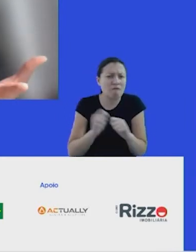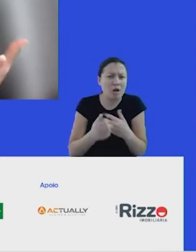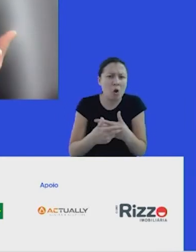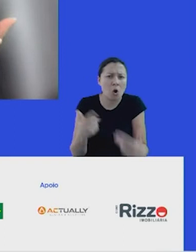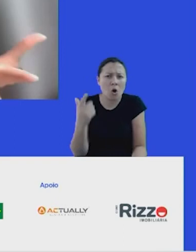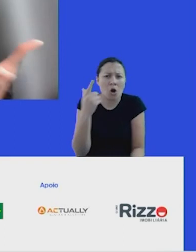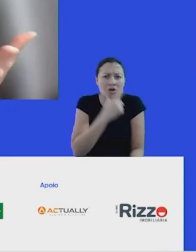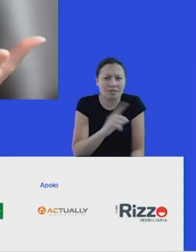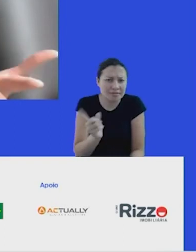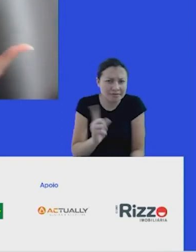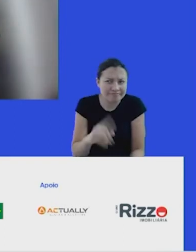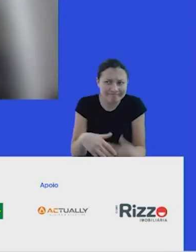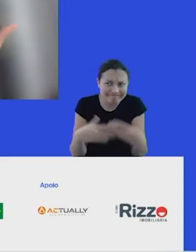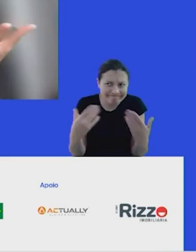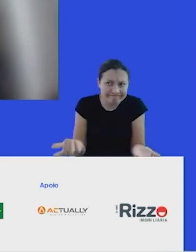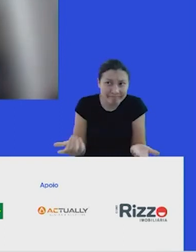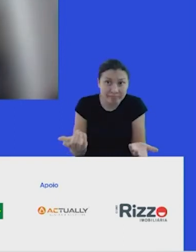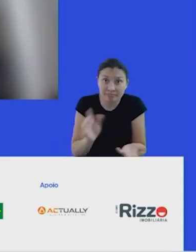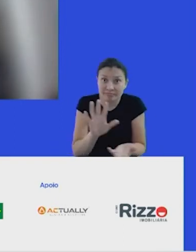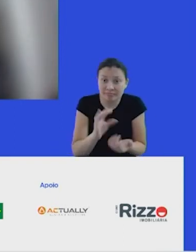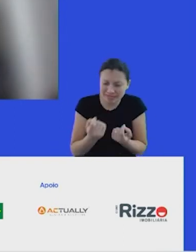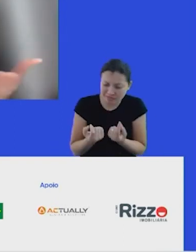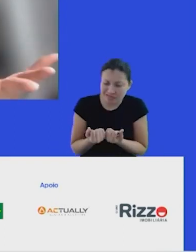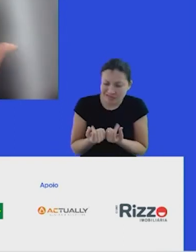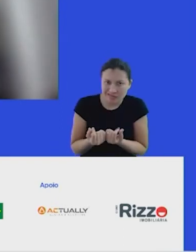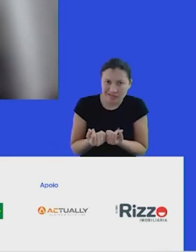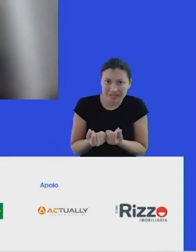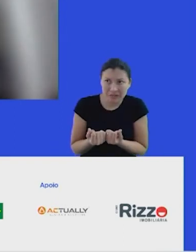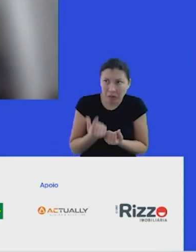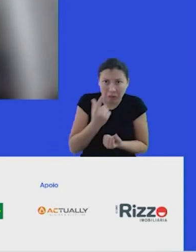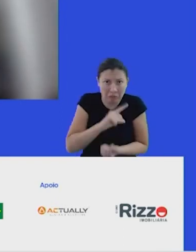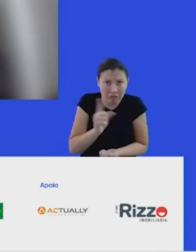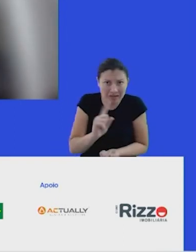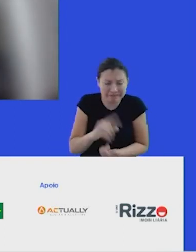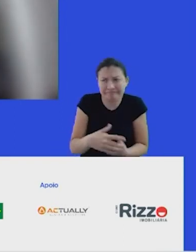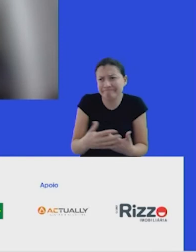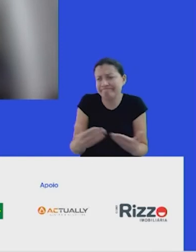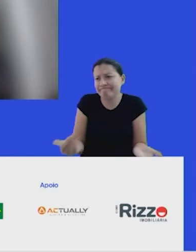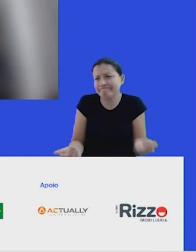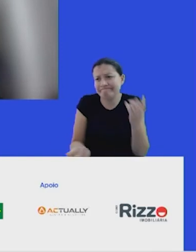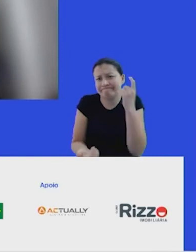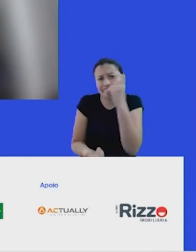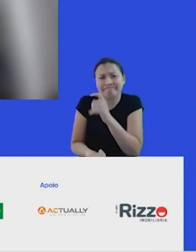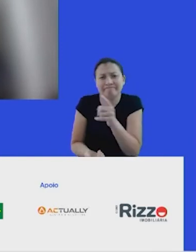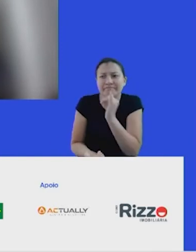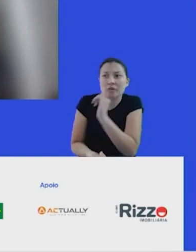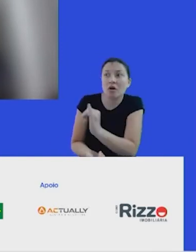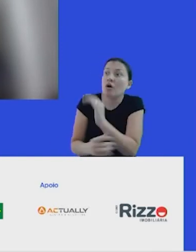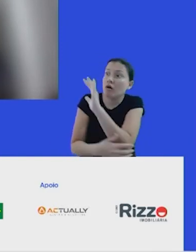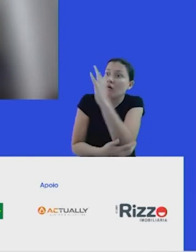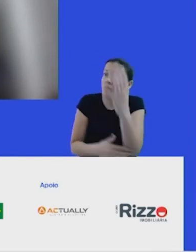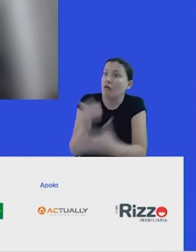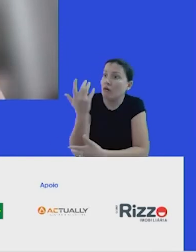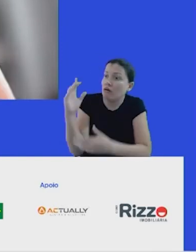enquanto financeiramente essa equação não fechar, é muito difícil você virar para uma pessoa e falar, não, preserva a floresta, fica